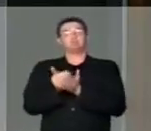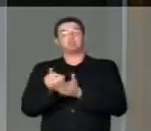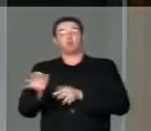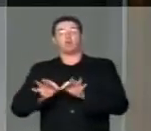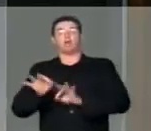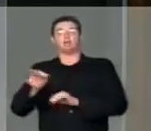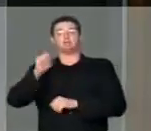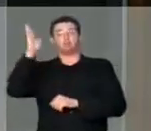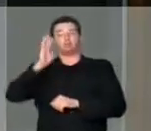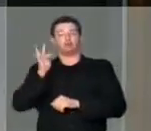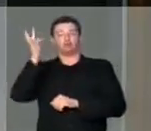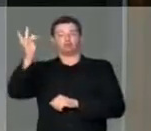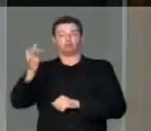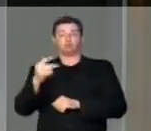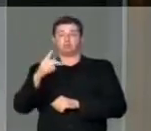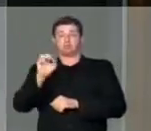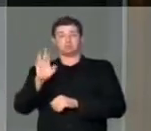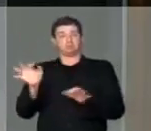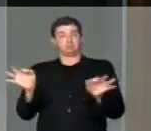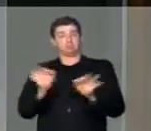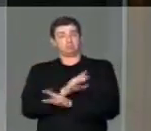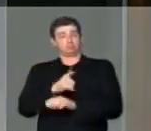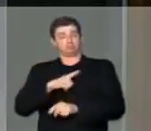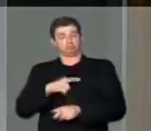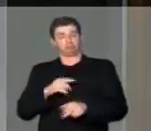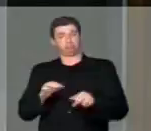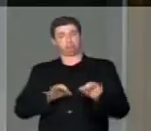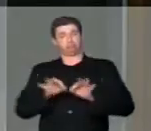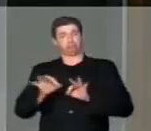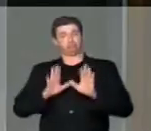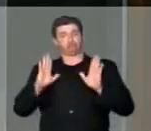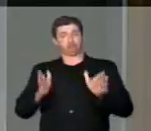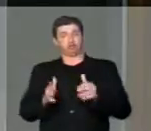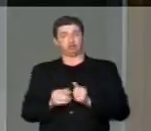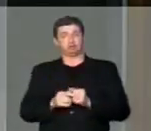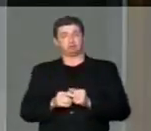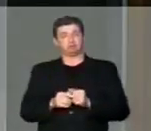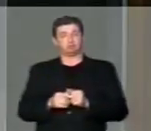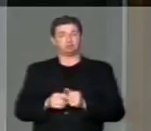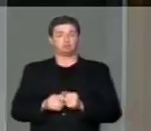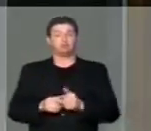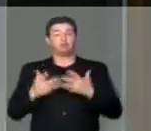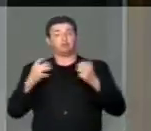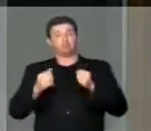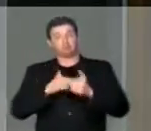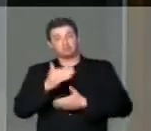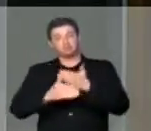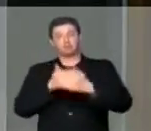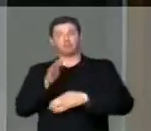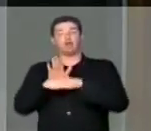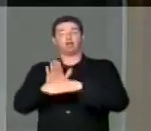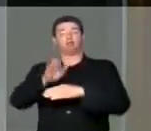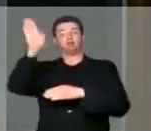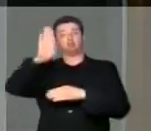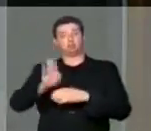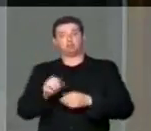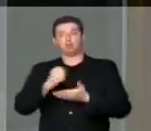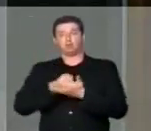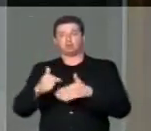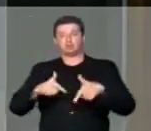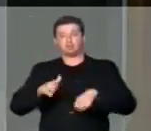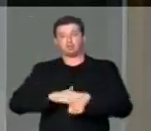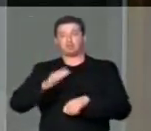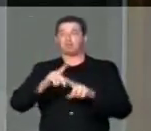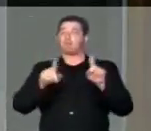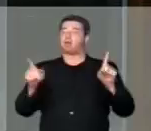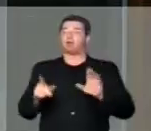os rumos desse Brasil. O PSB está pronto para enfrentar essa crise, ajudar o Brasil a voltar a crescer, desenvolver, gerar emprego.